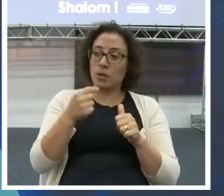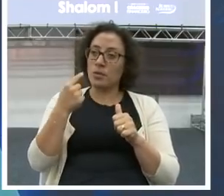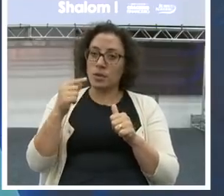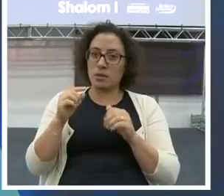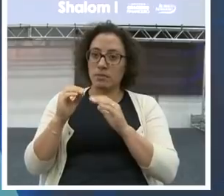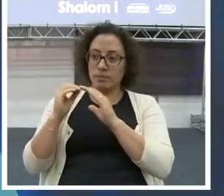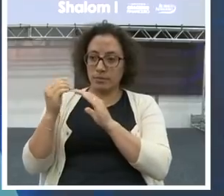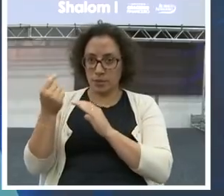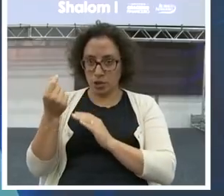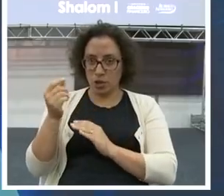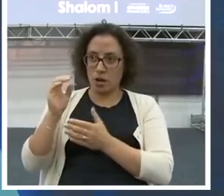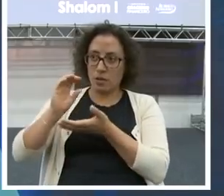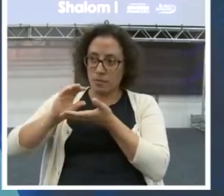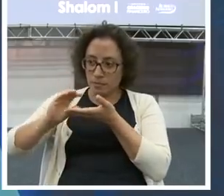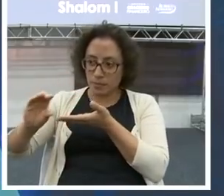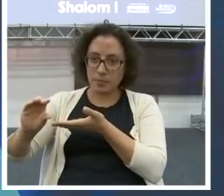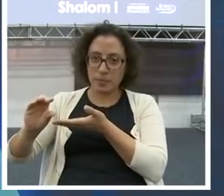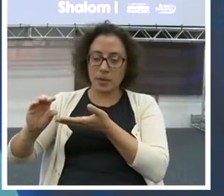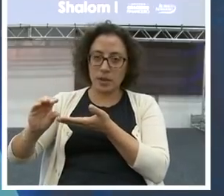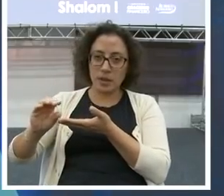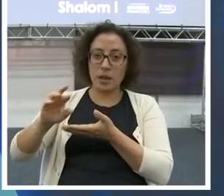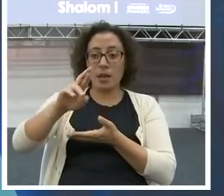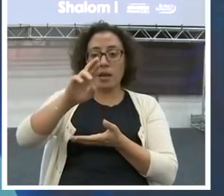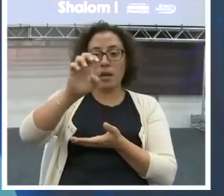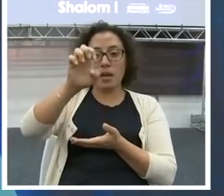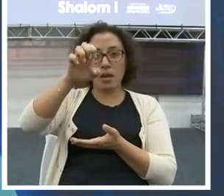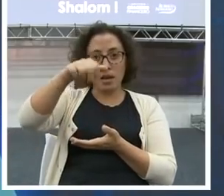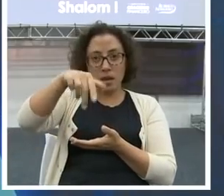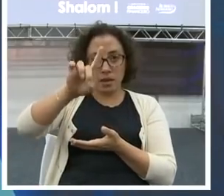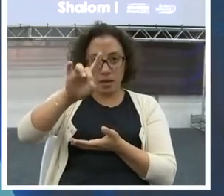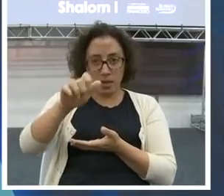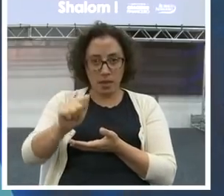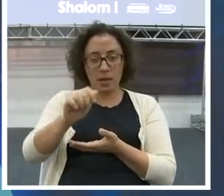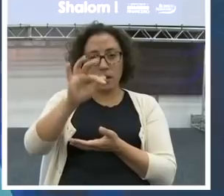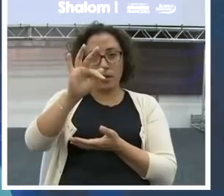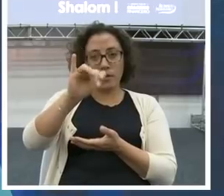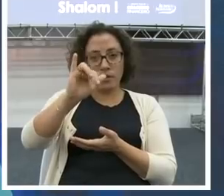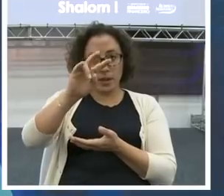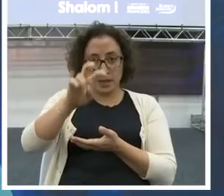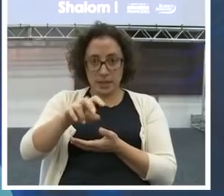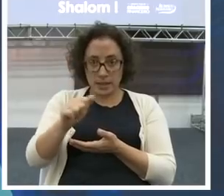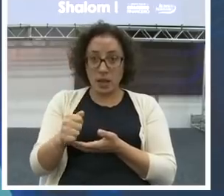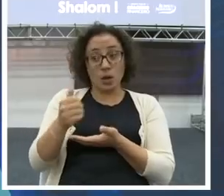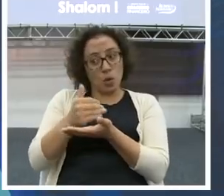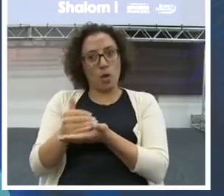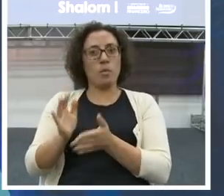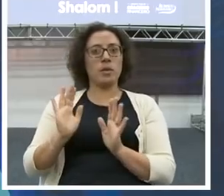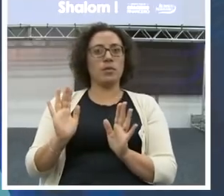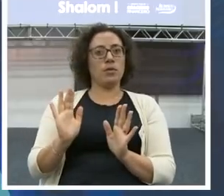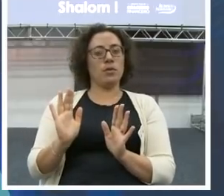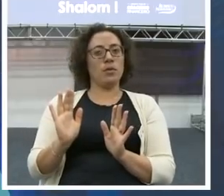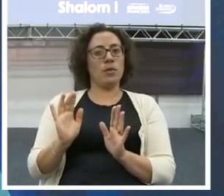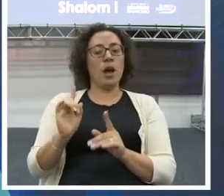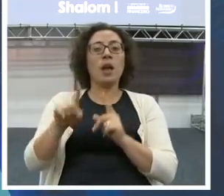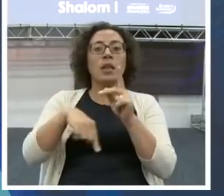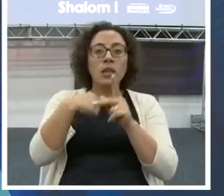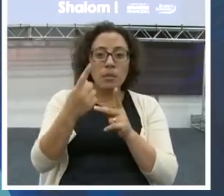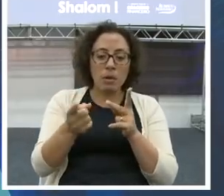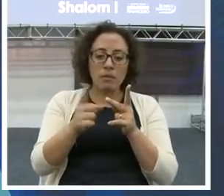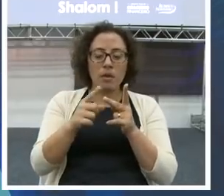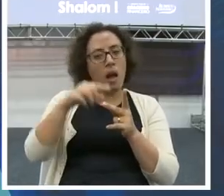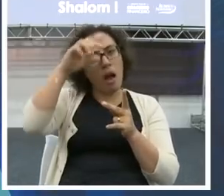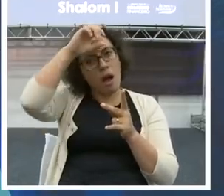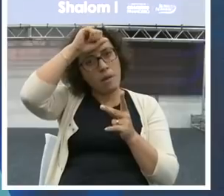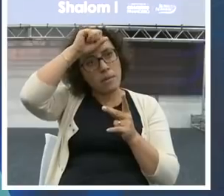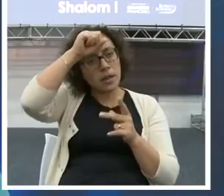investindo. Então, você entra na renda fixa. Começou a investir, você já quebrou um tabu. Segundo, vou aprender sobre aquilo.